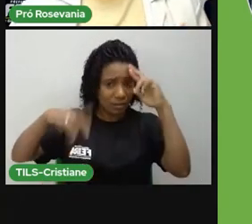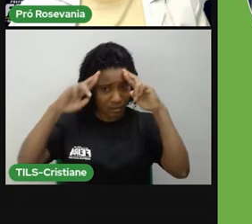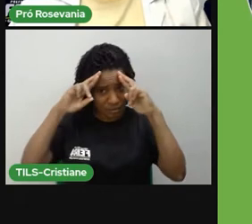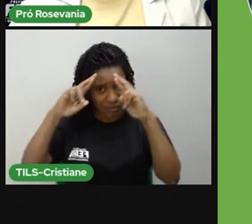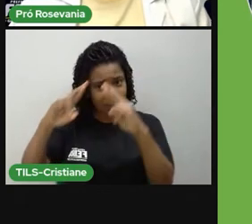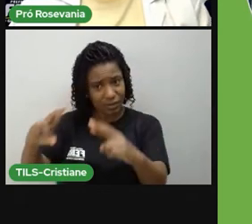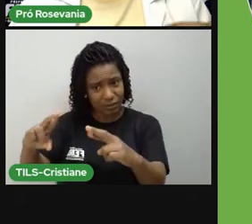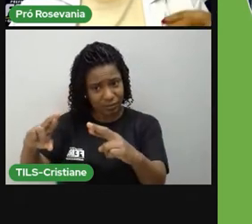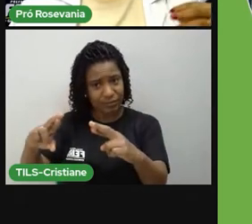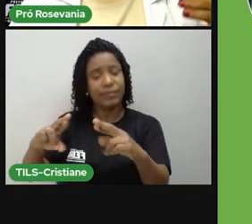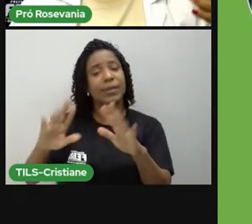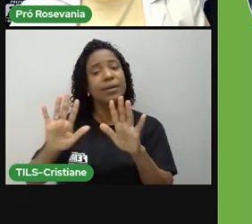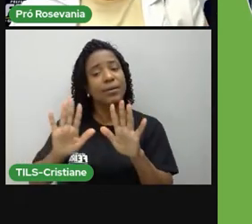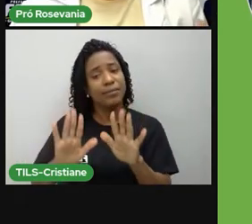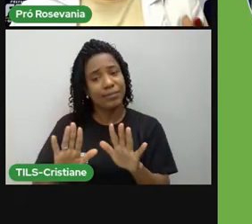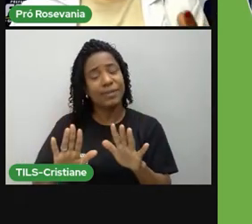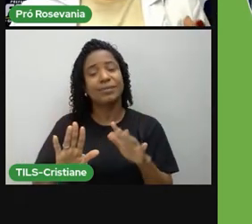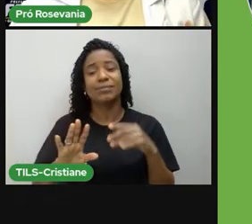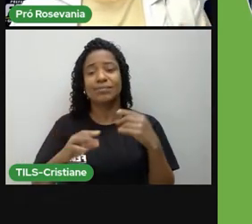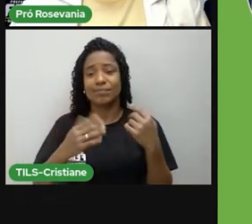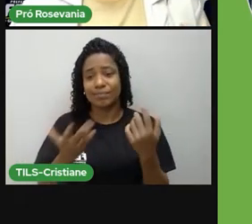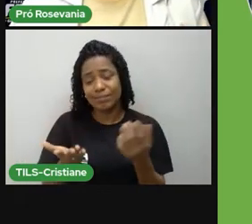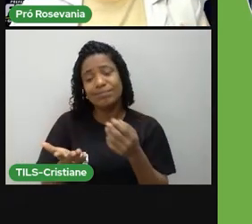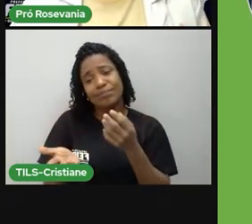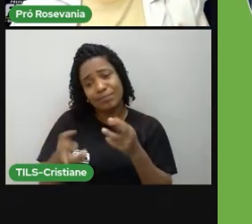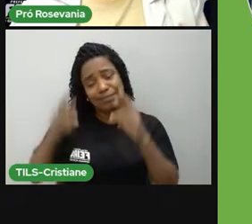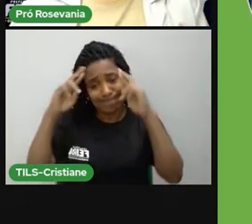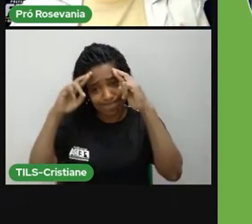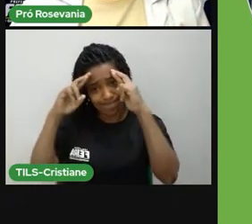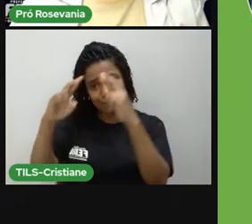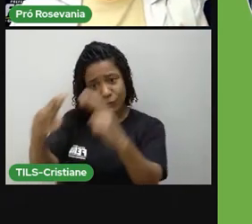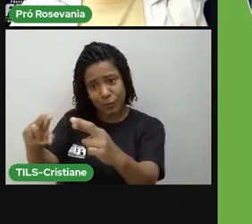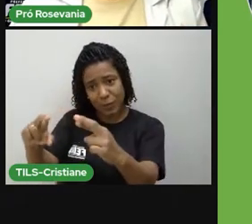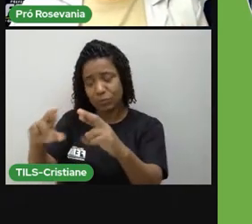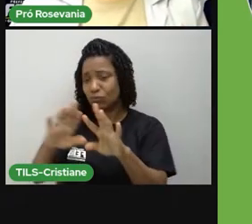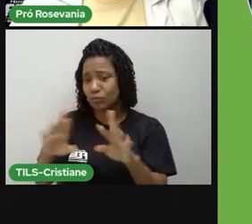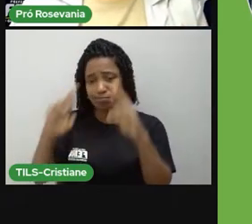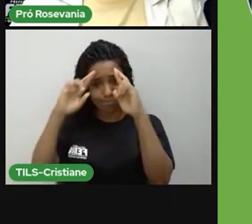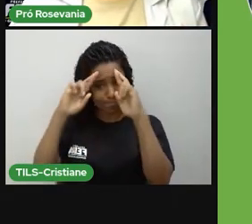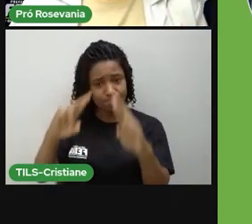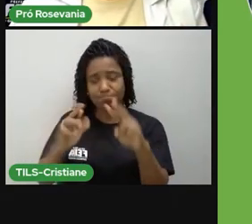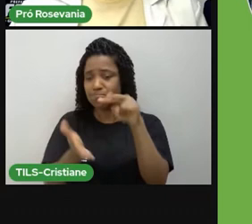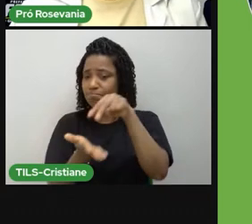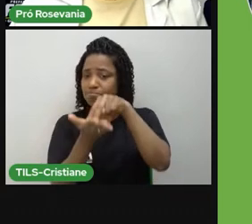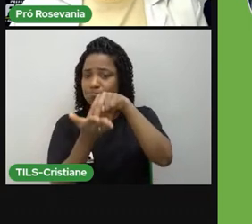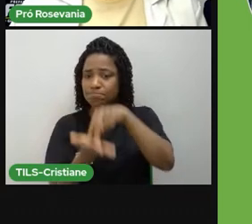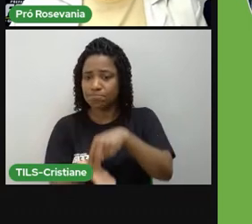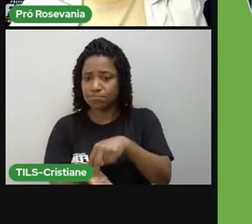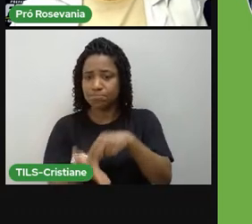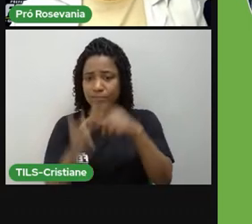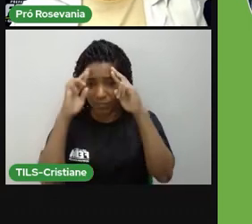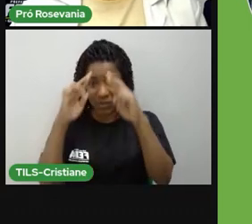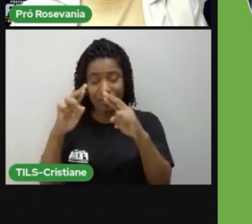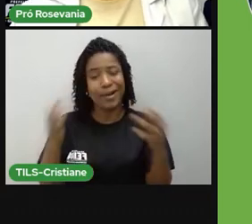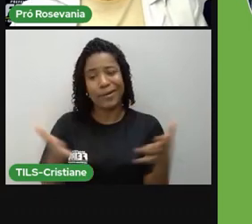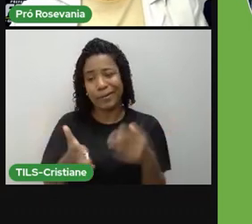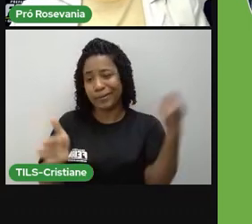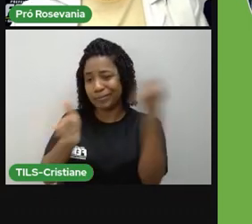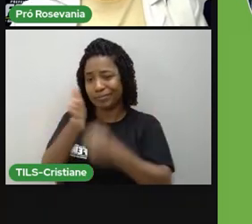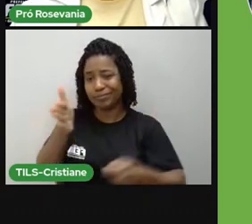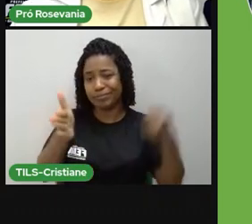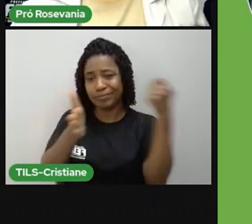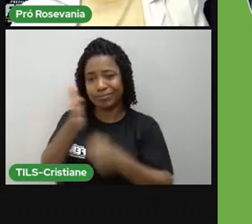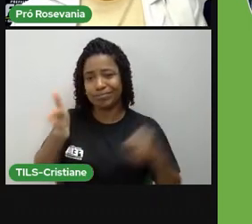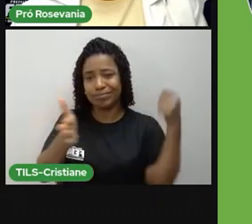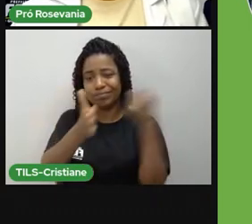é a gente vivesse isso e que não precisasse a gente estar o tempo todo, né, lutando por nossos direitos, e sim